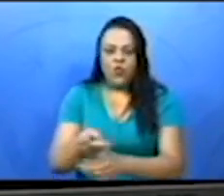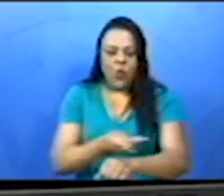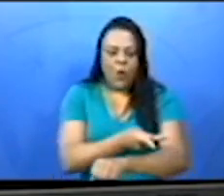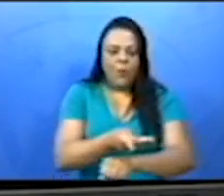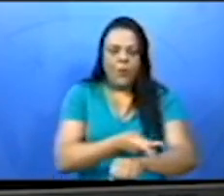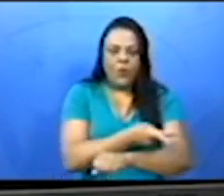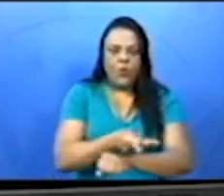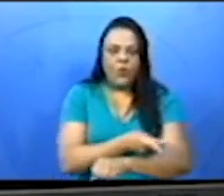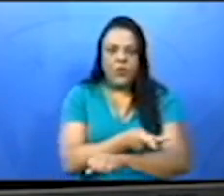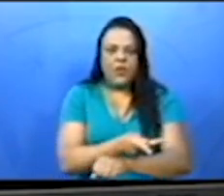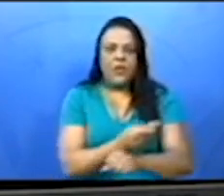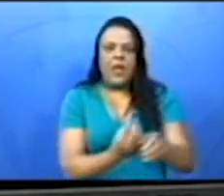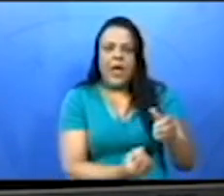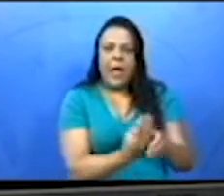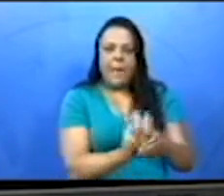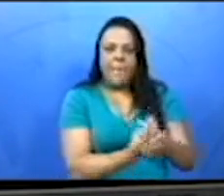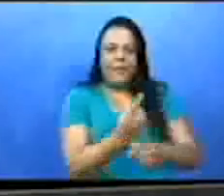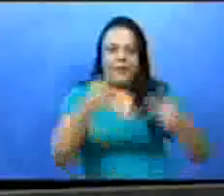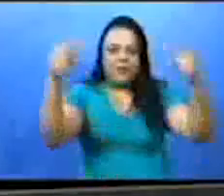a parte da planta.